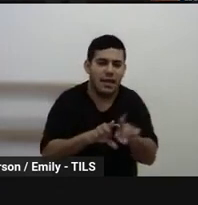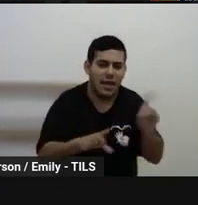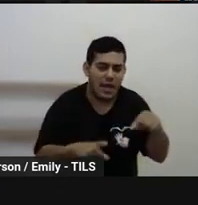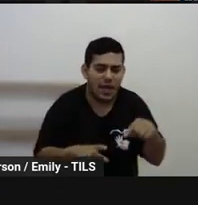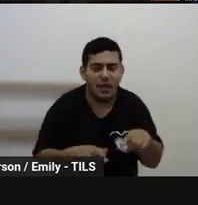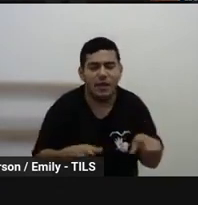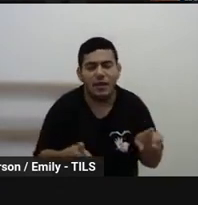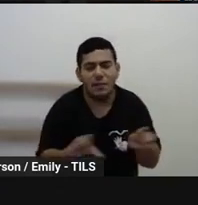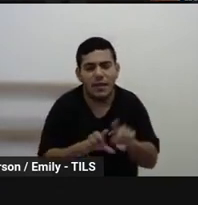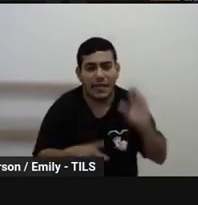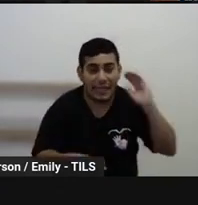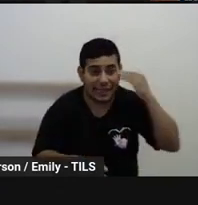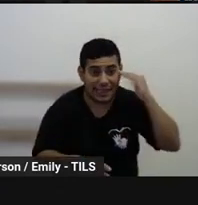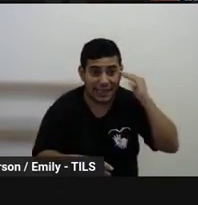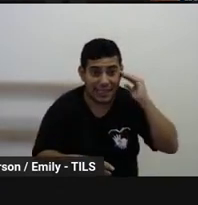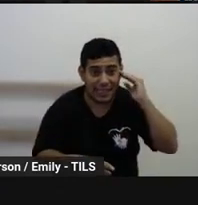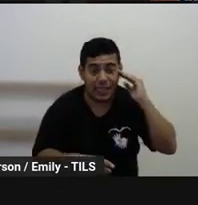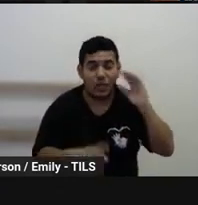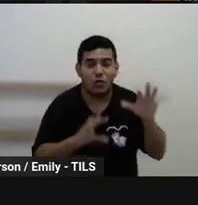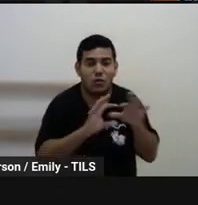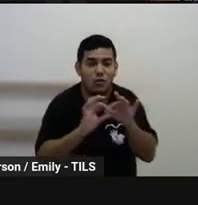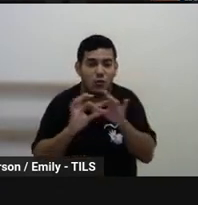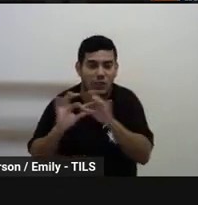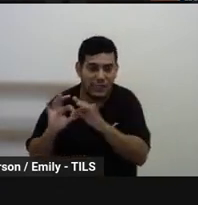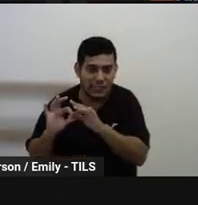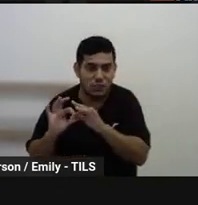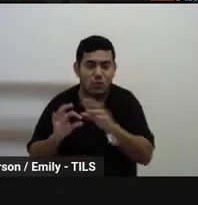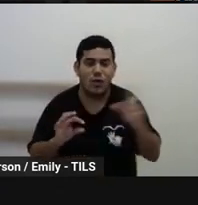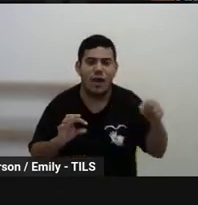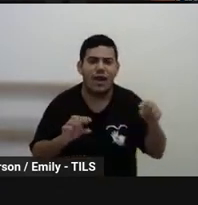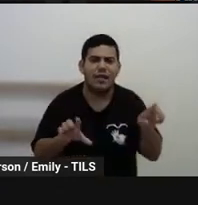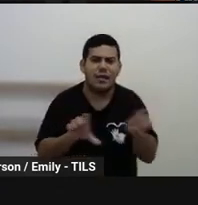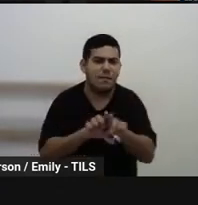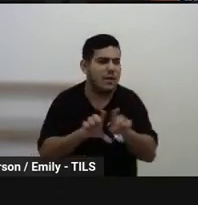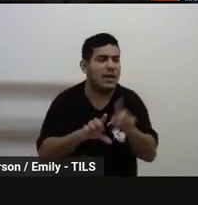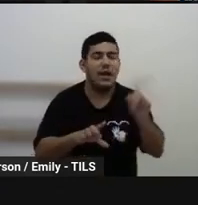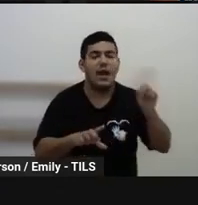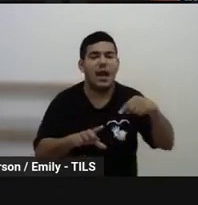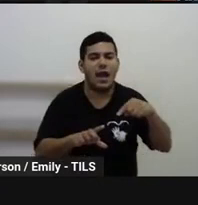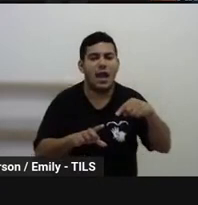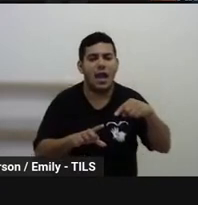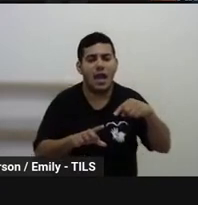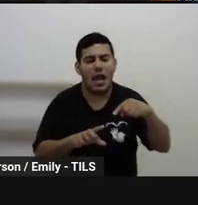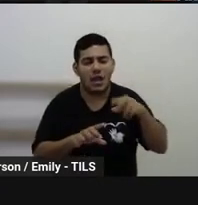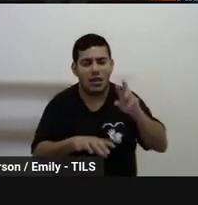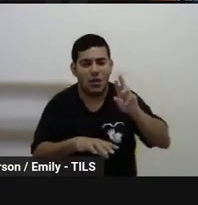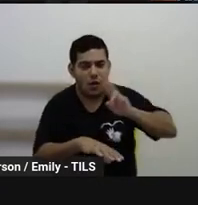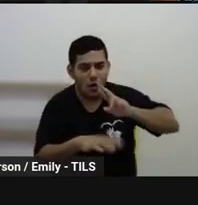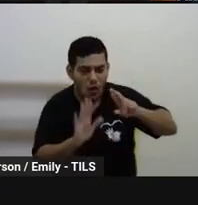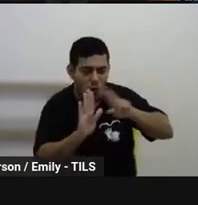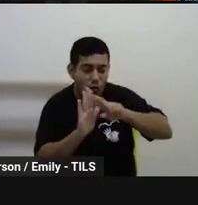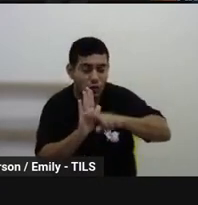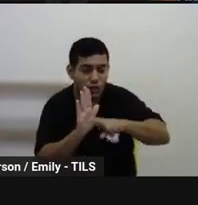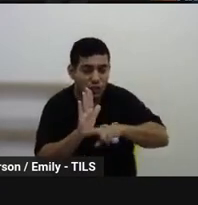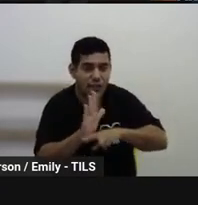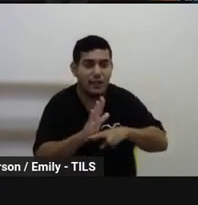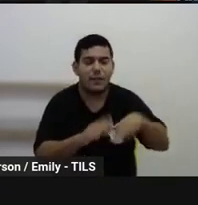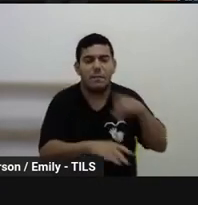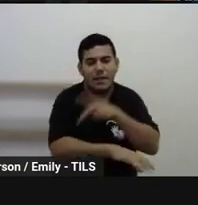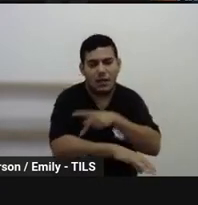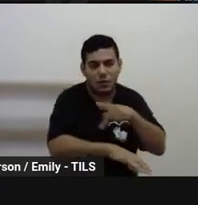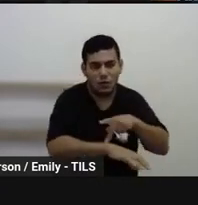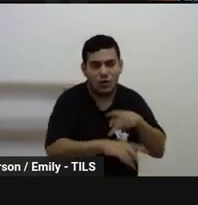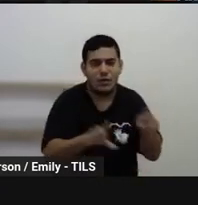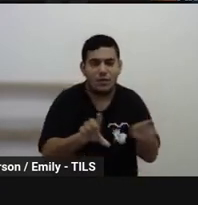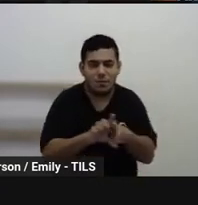também se entenda um pouco desse contexto do estudante, para que passe para ele as rotinas pedagógicas, e aos poucos isso também tem